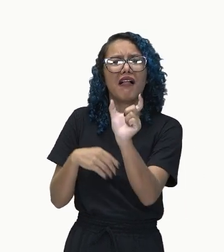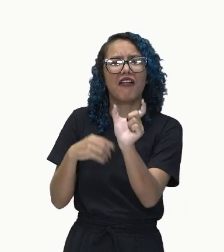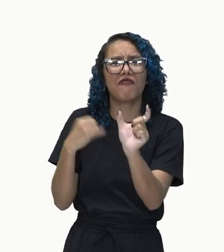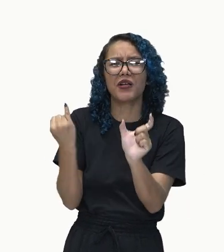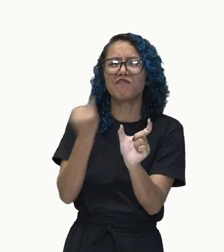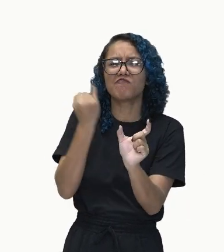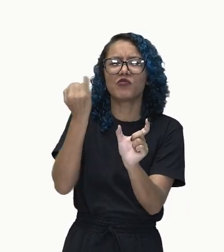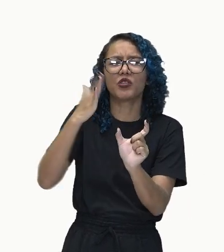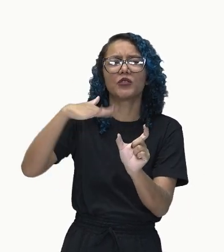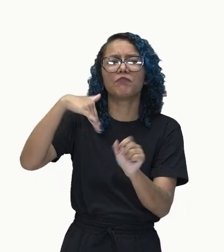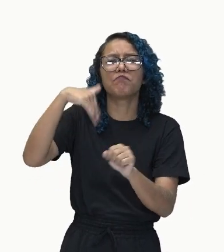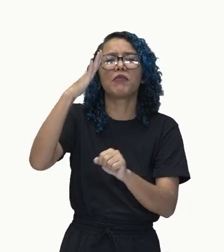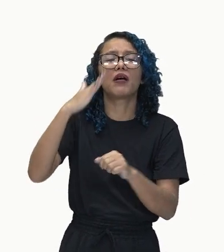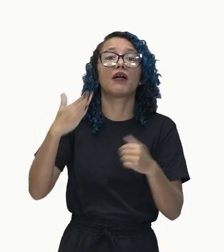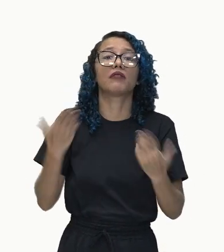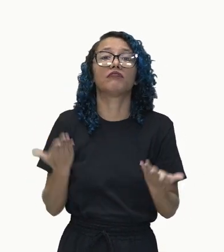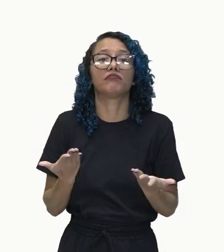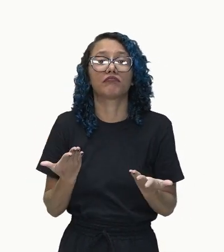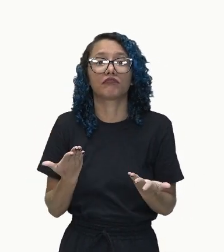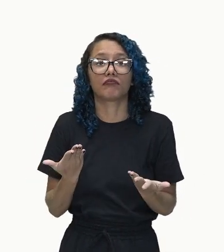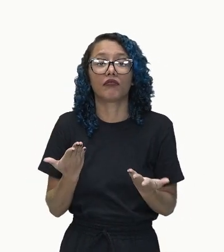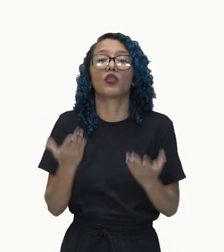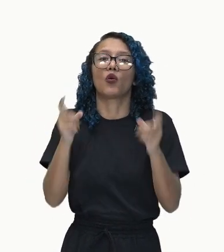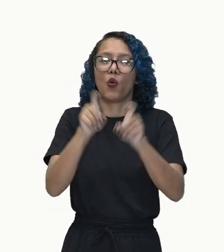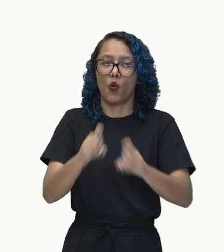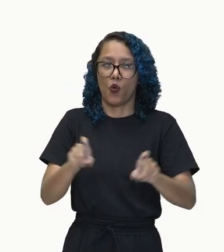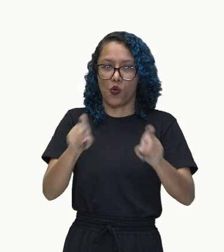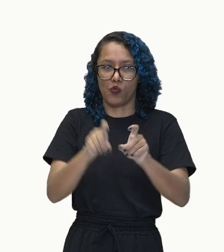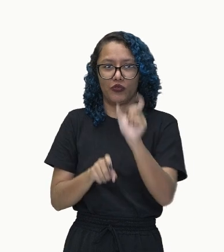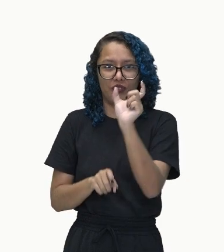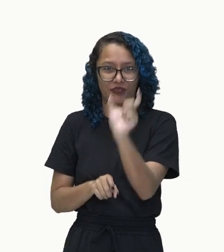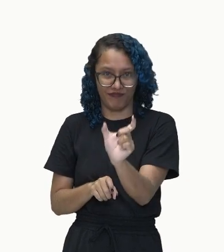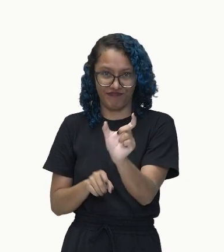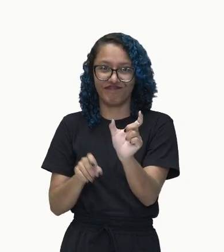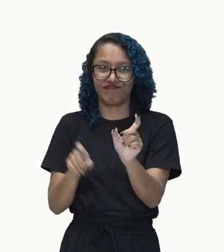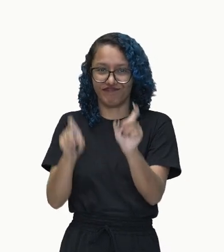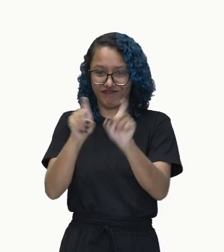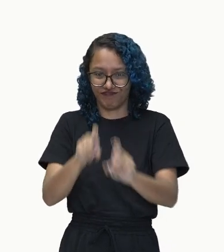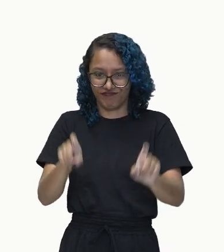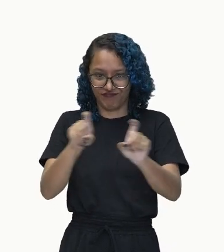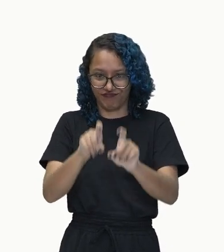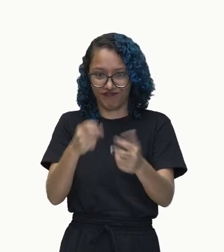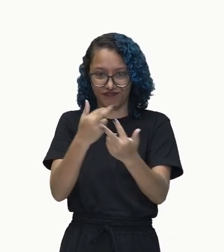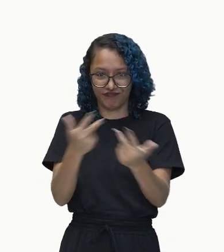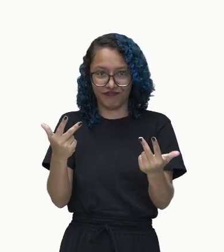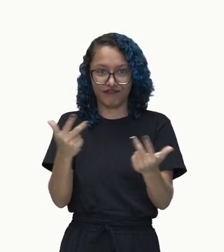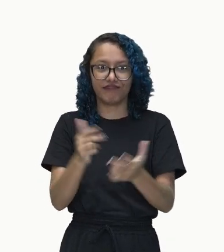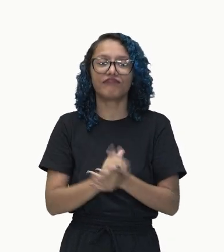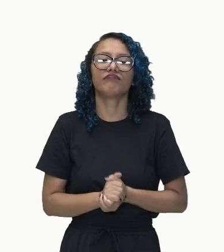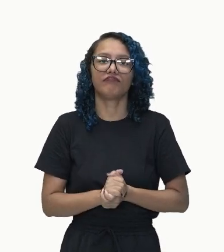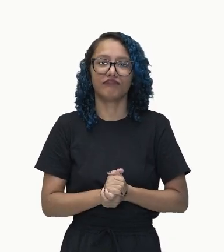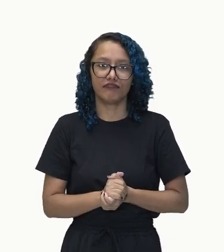E isso, os computadores. Os computadores. Então, o núcleo aí é